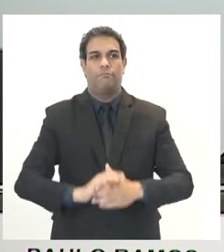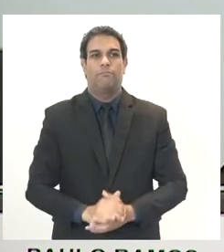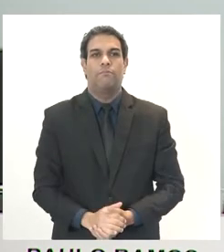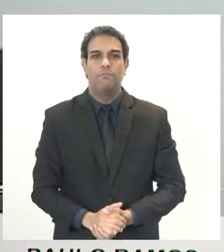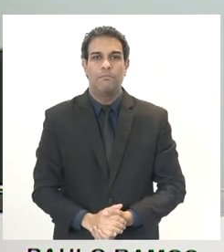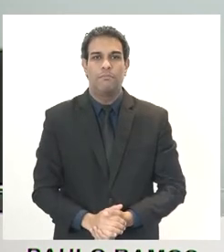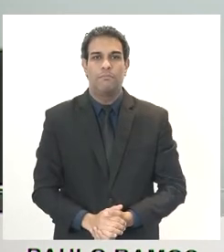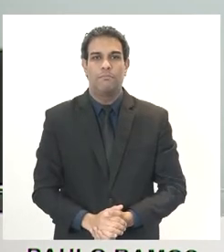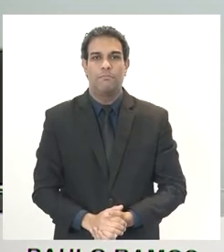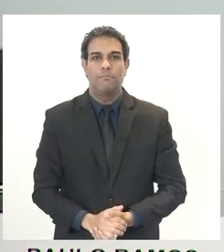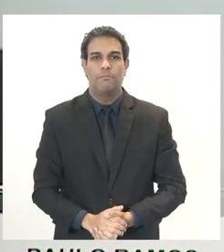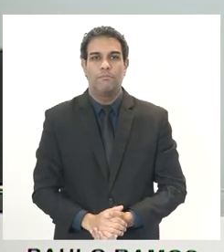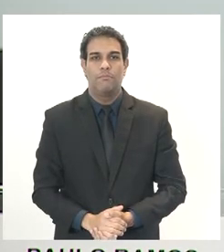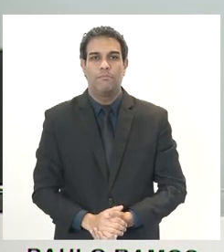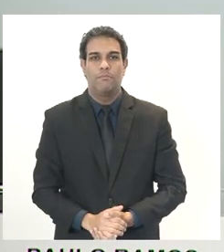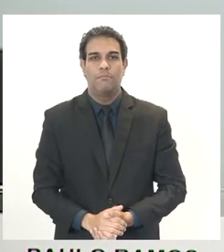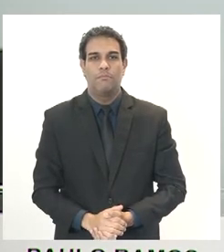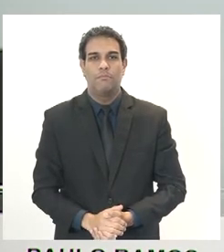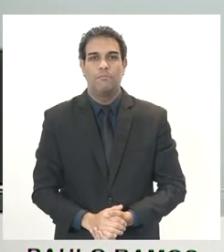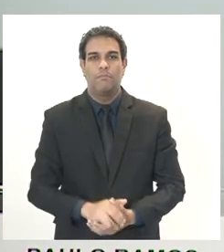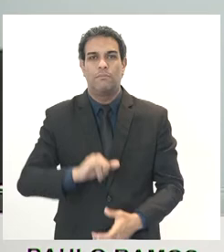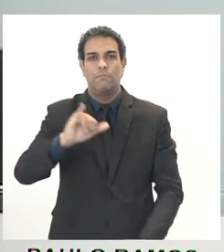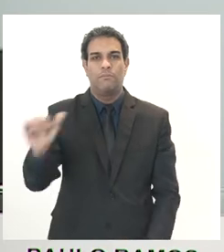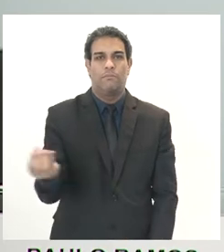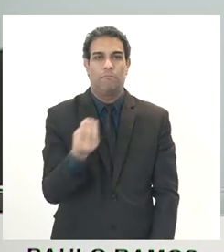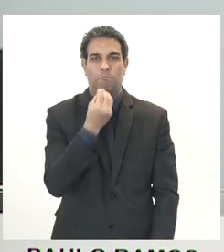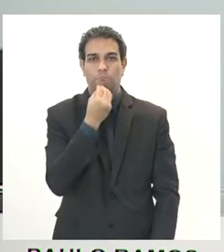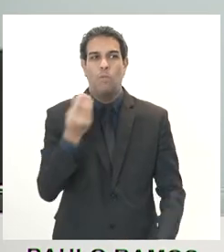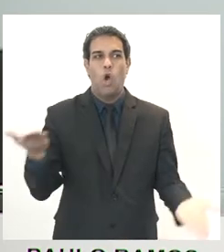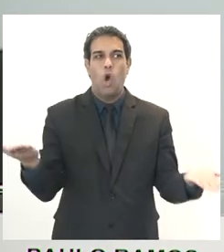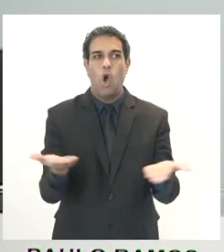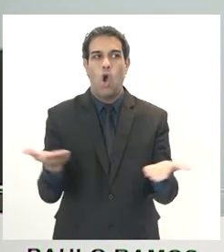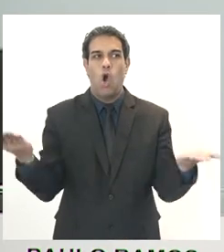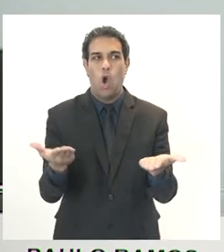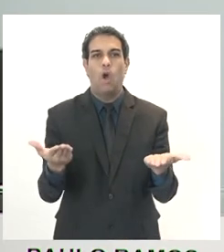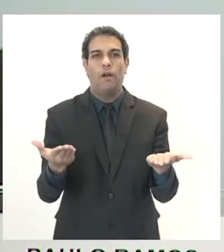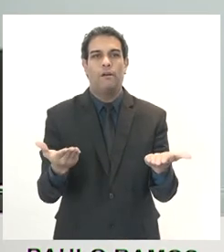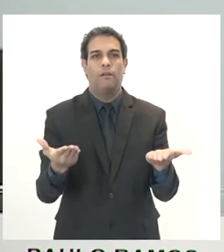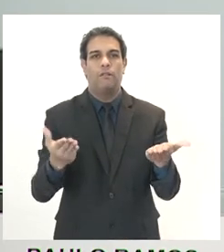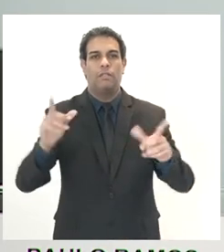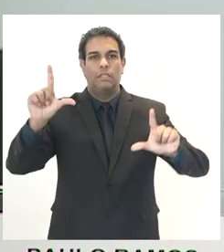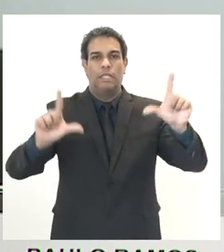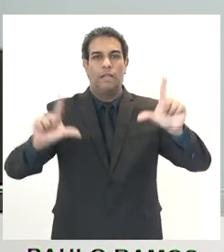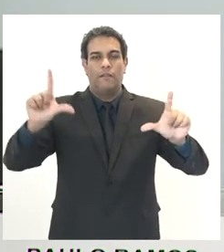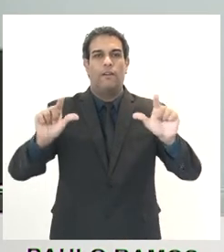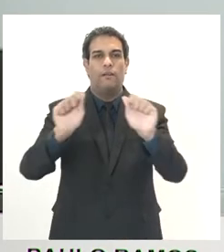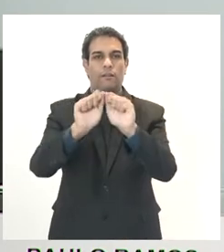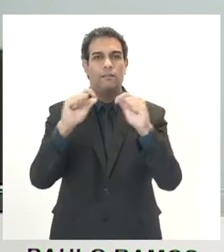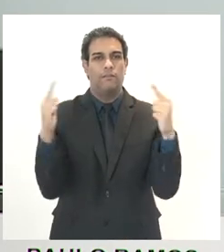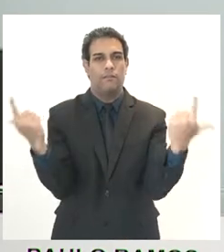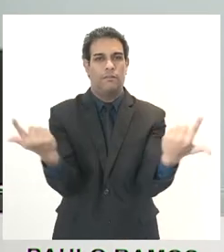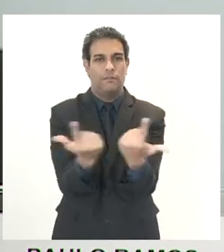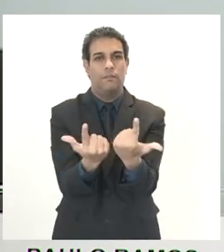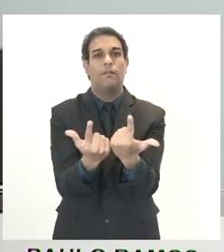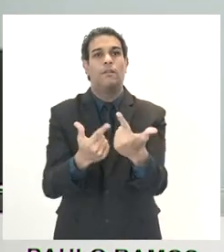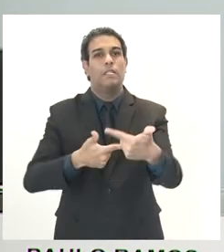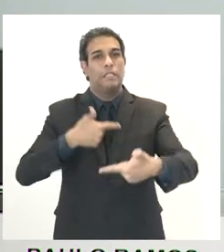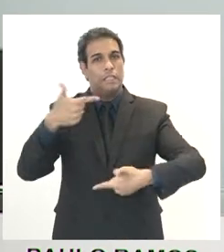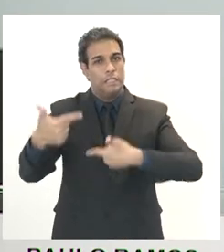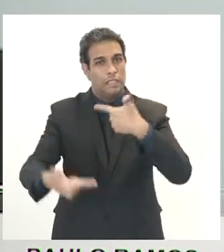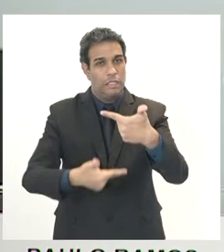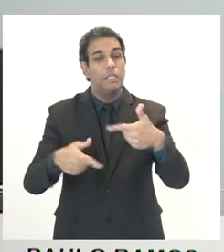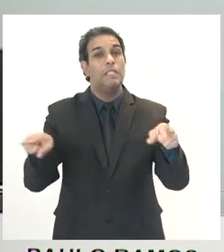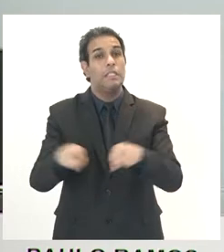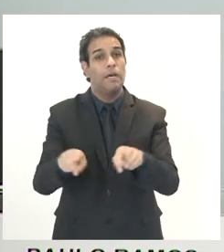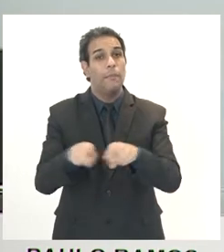É que, deixa eu aproveitar que nós estamos aqui com os companheiros da TV Alerj, que são dedicados também à